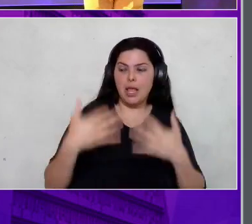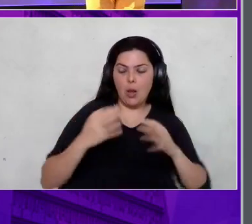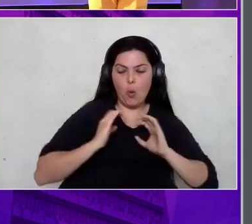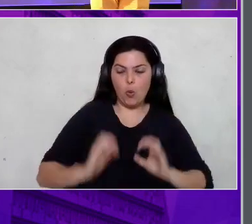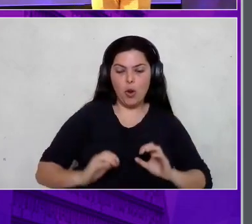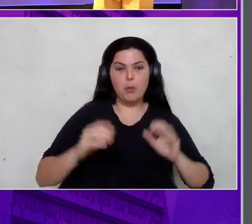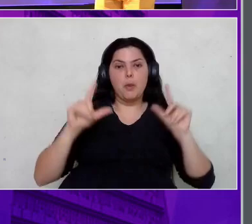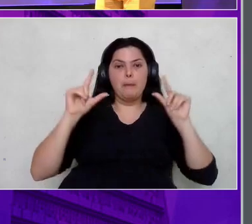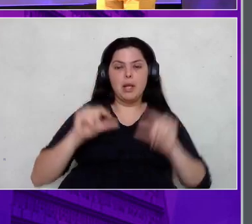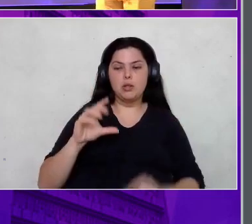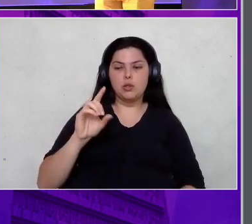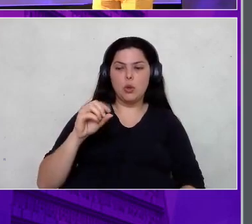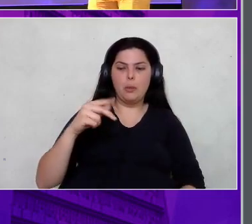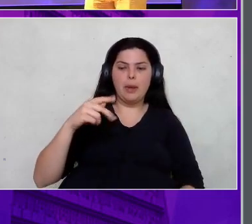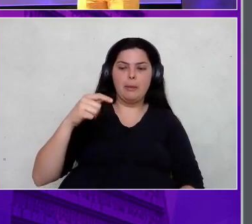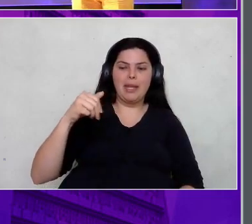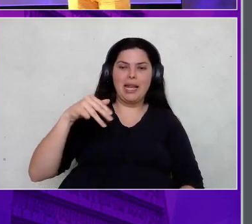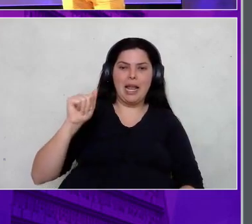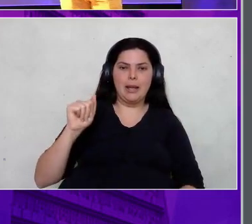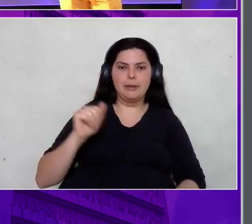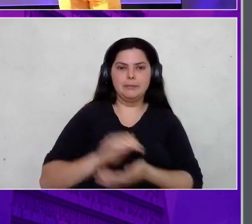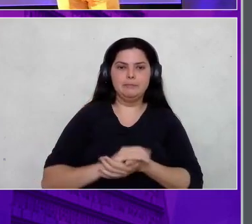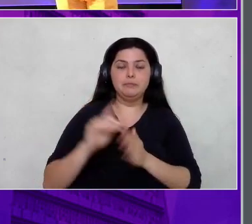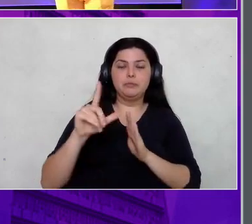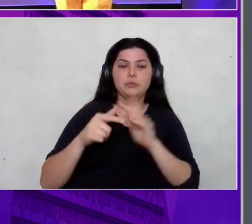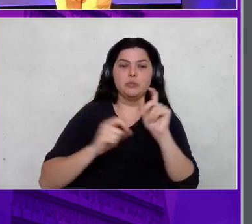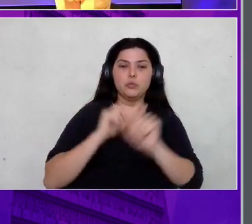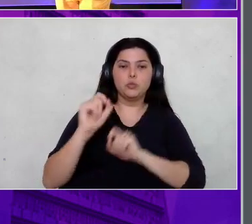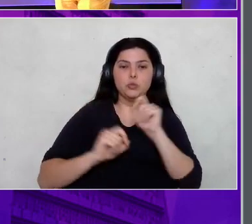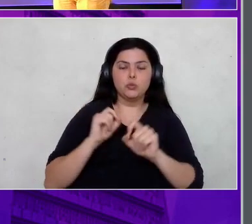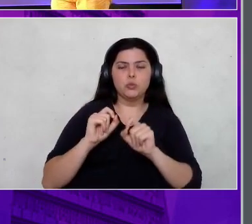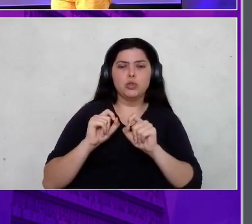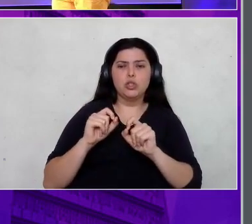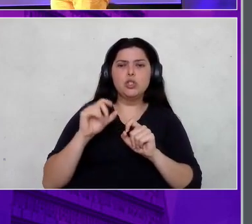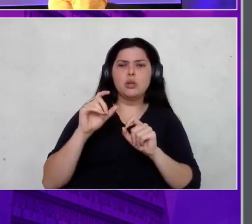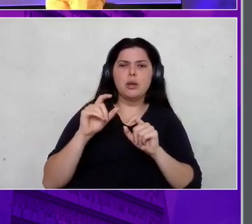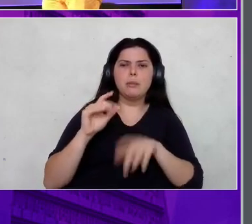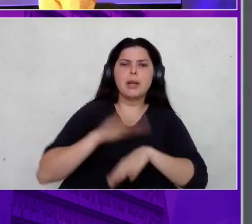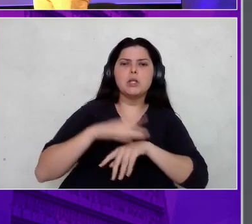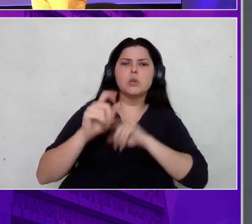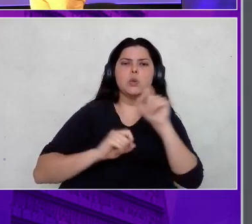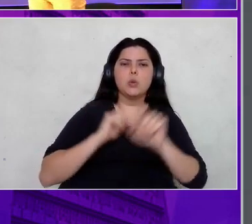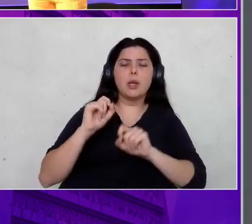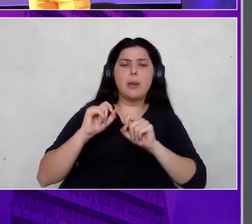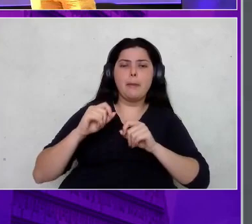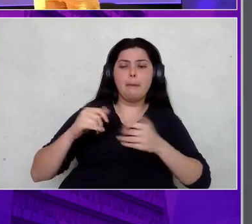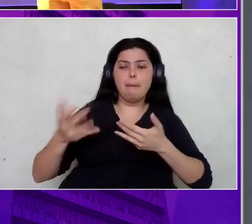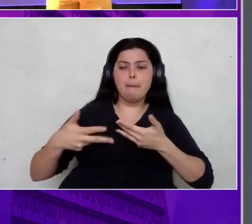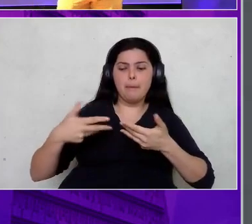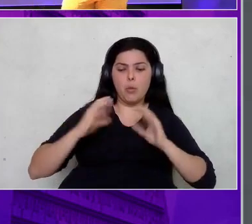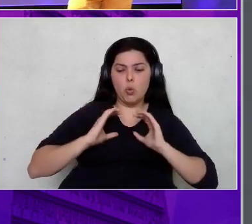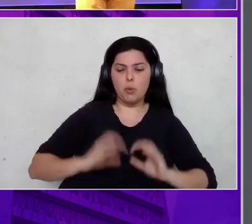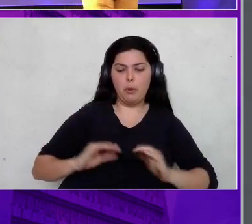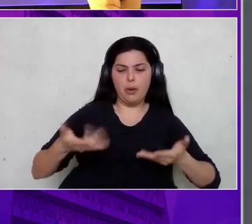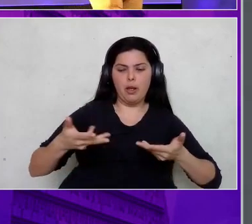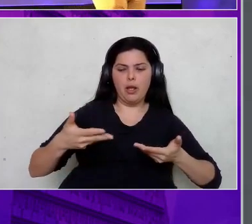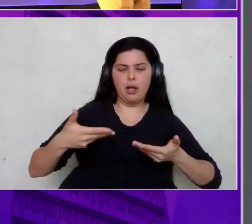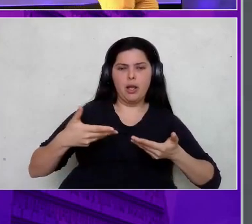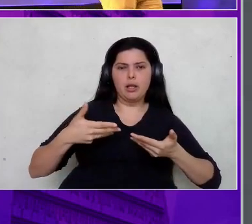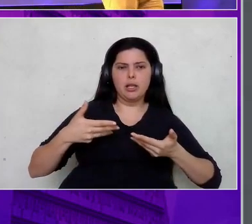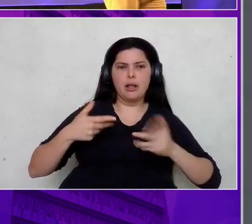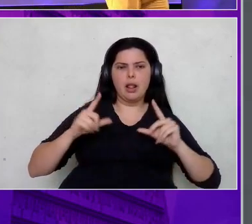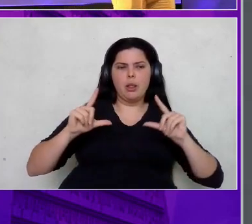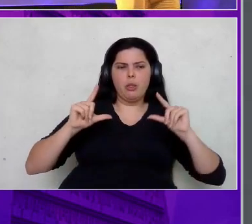dopamina. Depois, não é só a dopamina. O nosso metabolismo, ele começa a ficar mais lento.